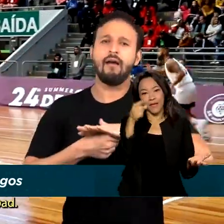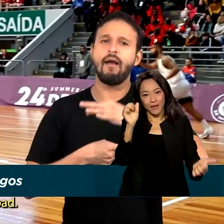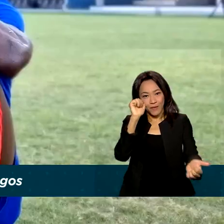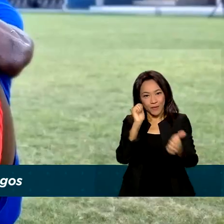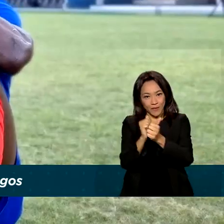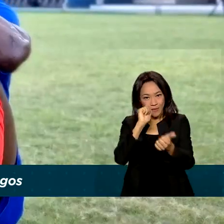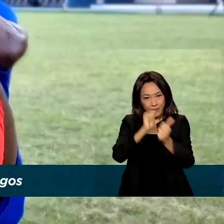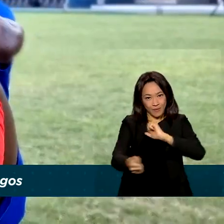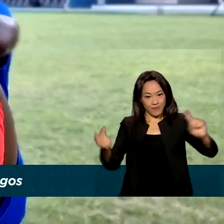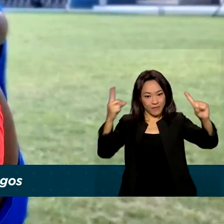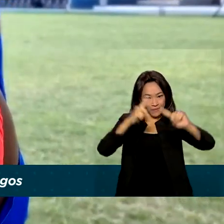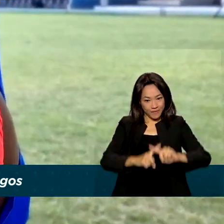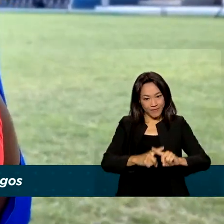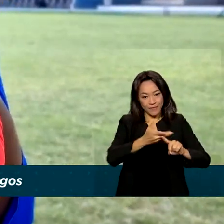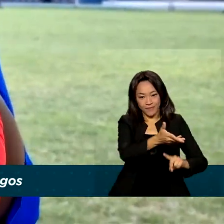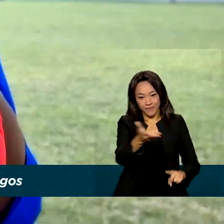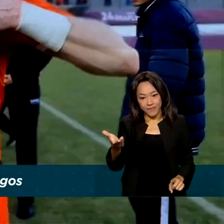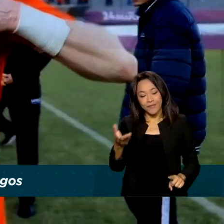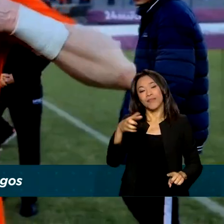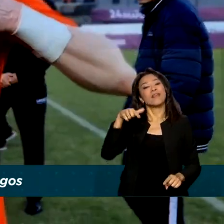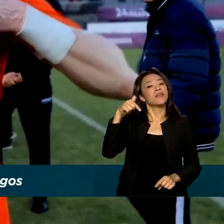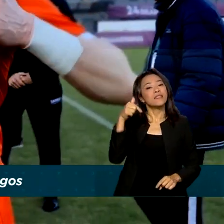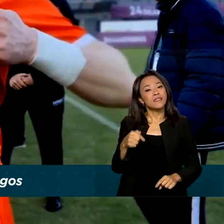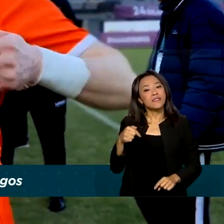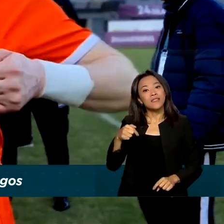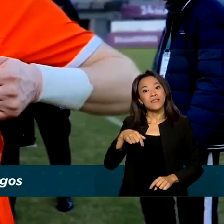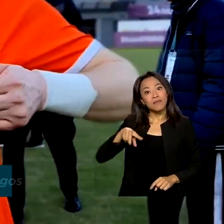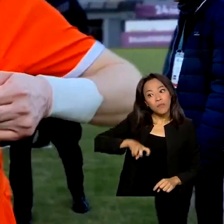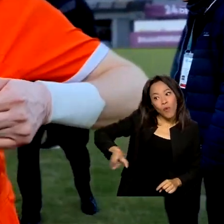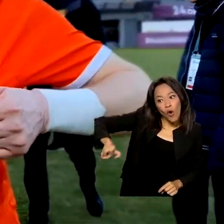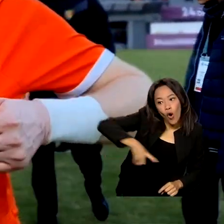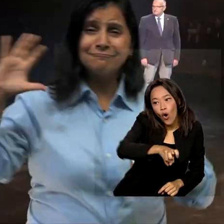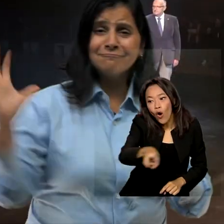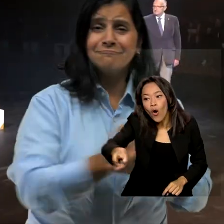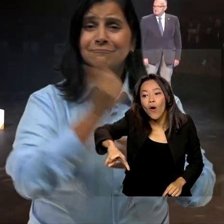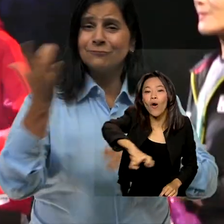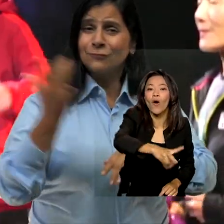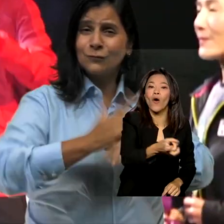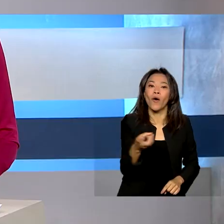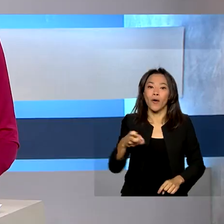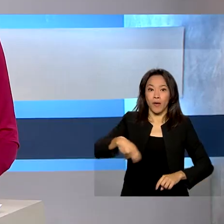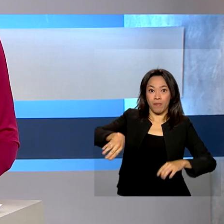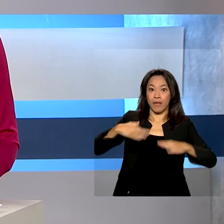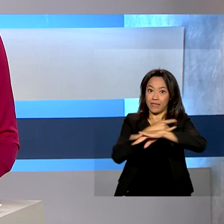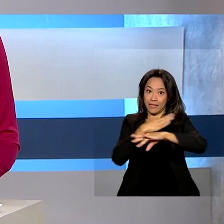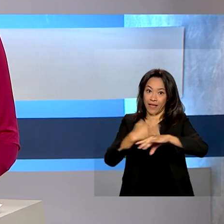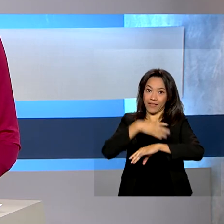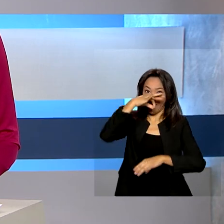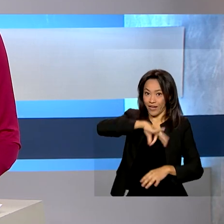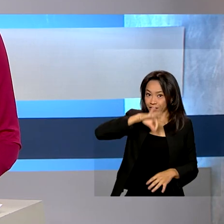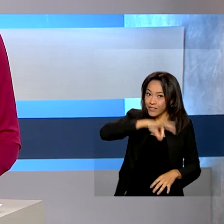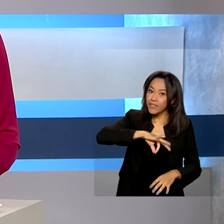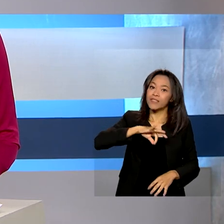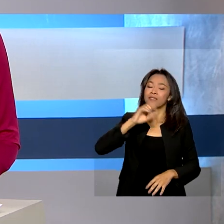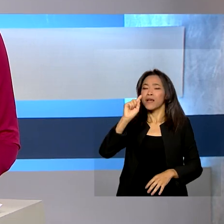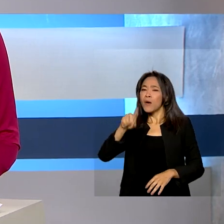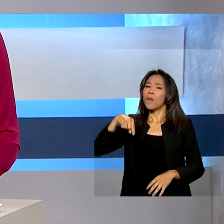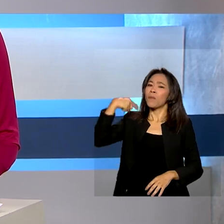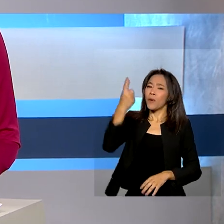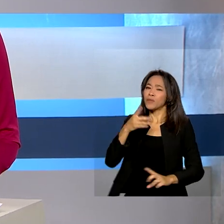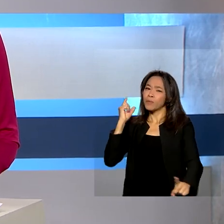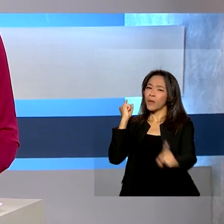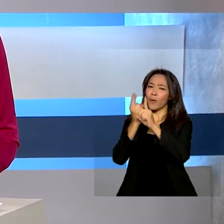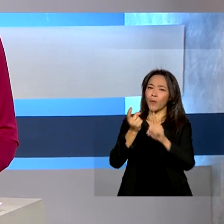Masculina e Feminina, disputada em sete voltas pelas ruas do centro de Caxias do Sul. A próxima edição das Surdo